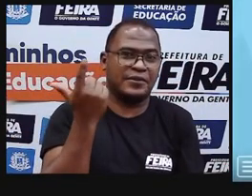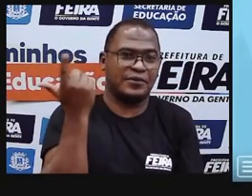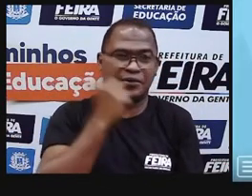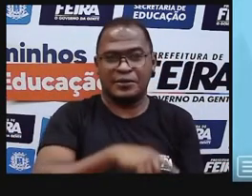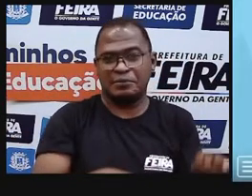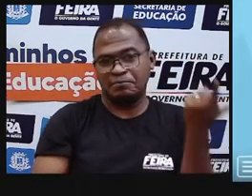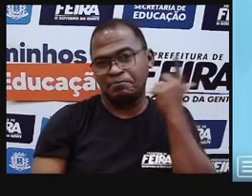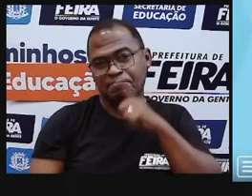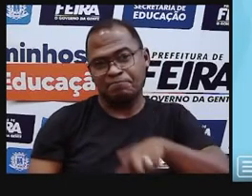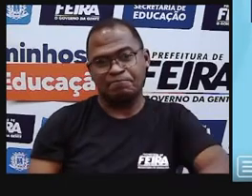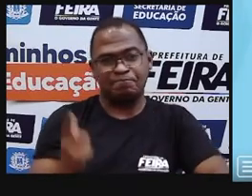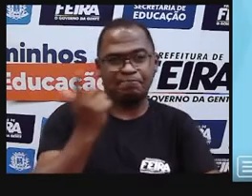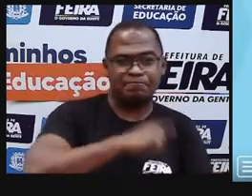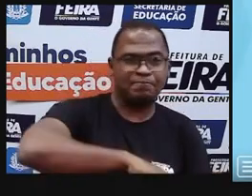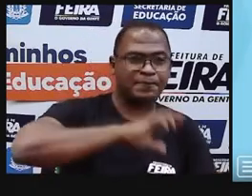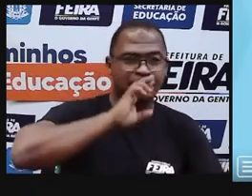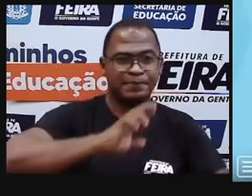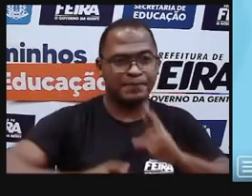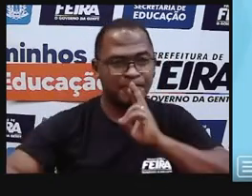comigo essa situação, tá bom?